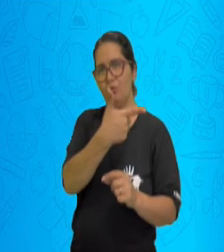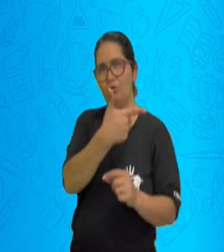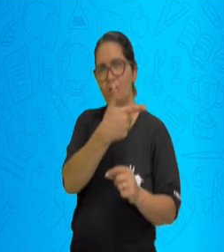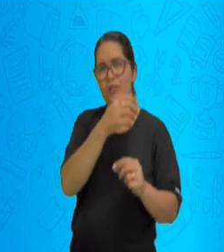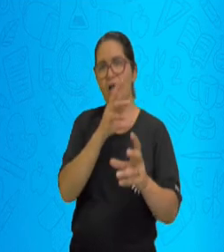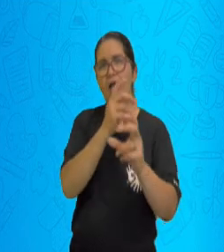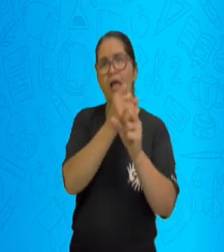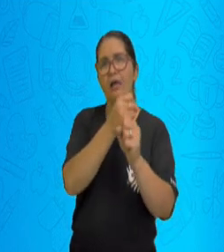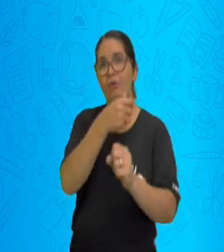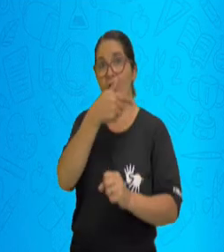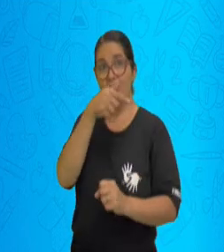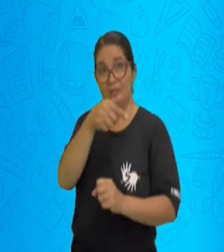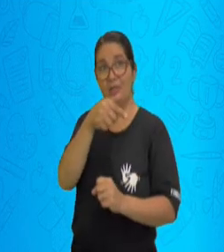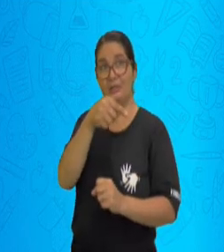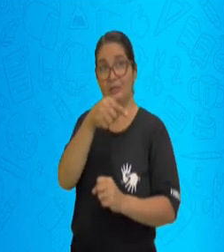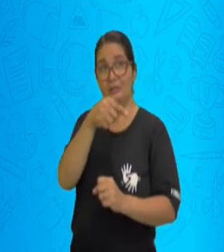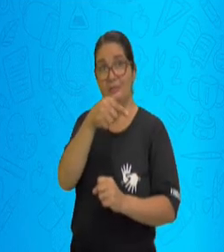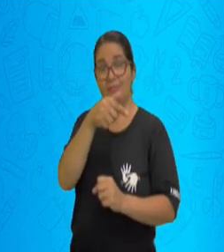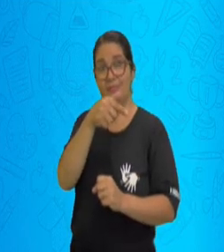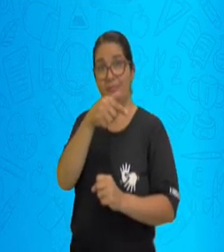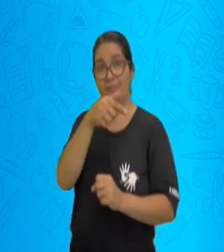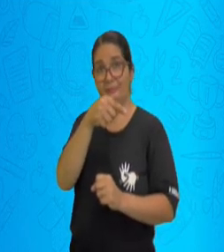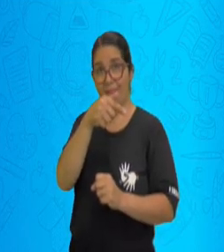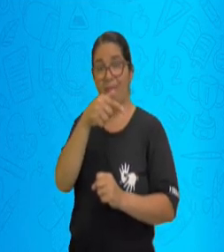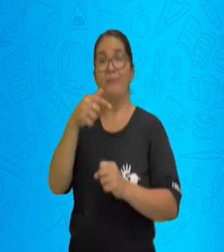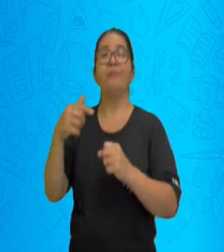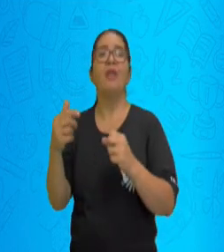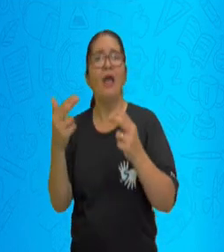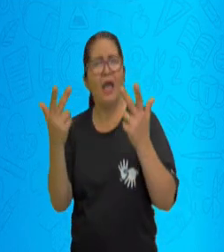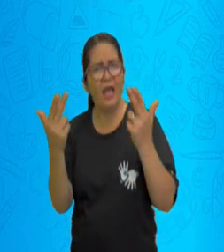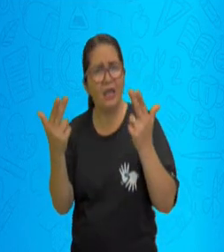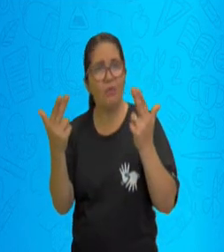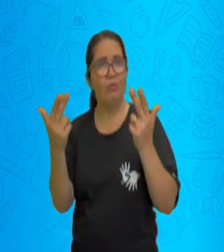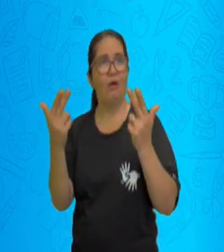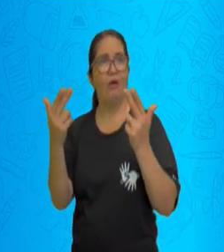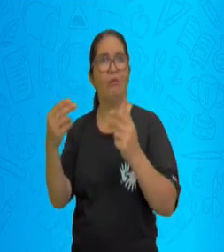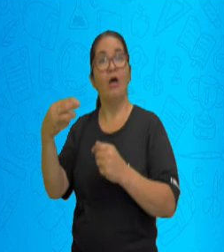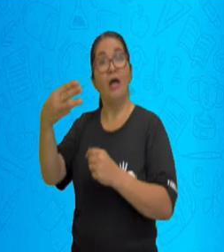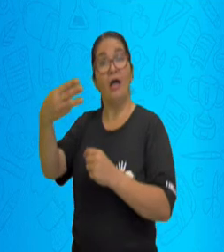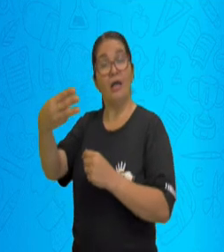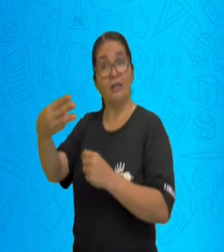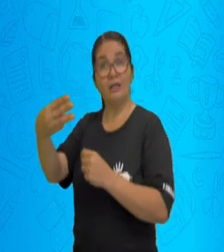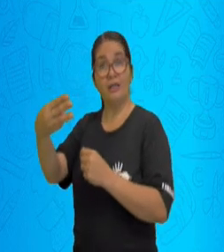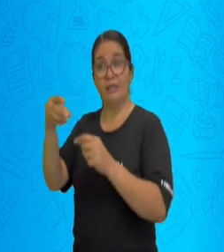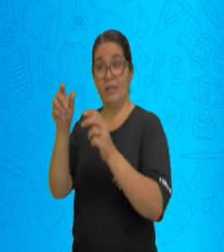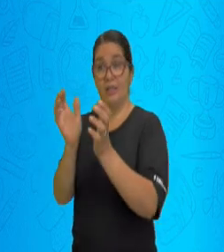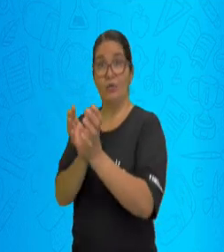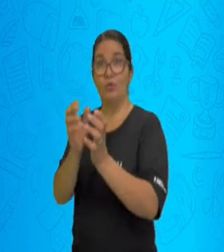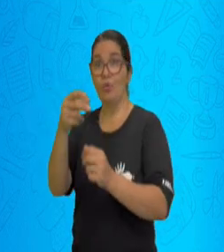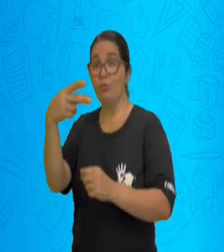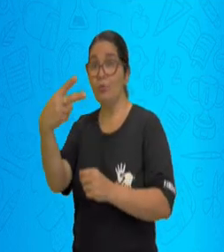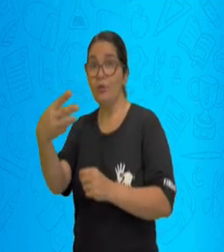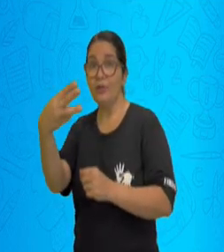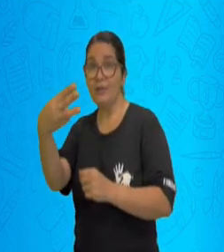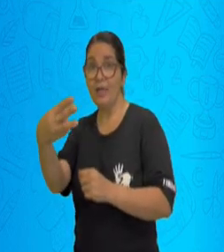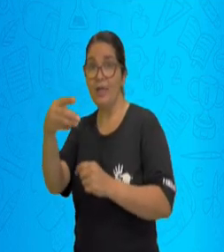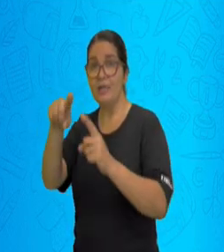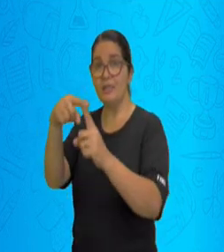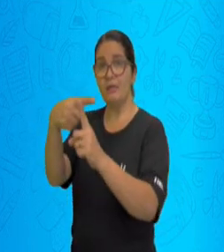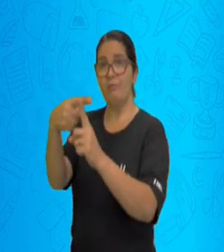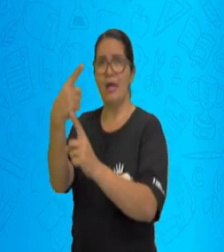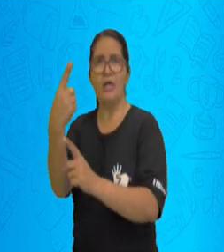3 mais 1 é 4. 4 estabelece um sistema de igualdade. Então, vou falar que esses membros são